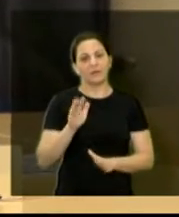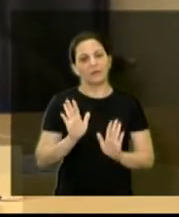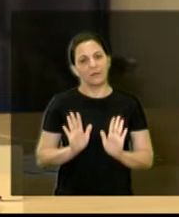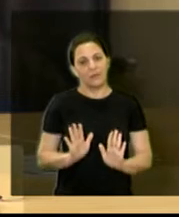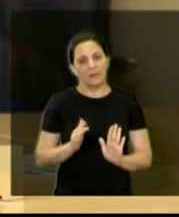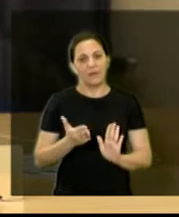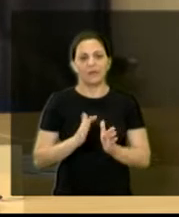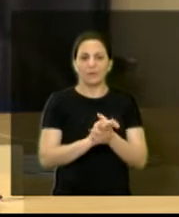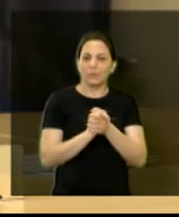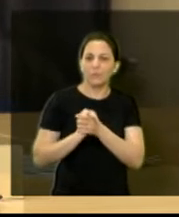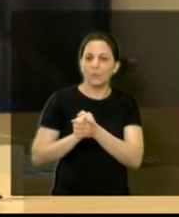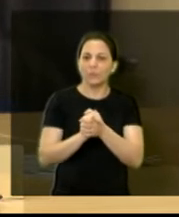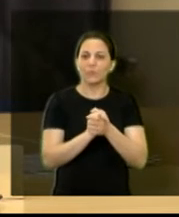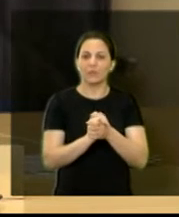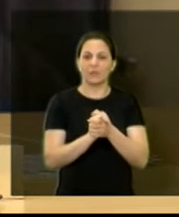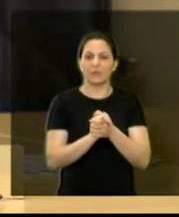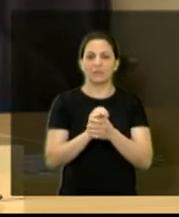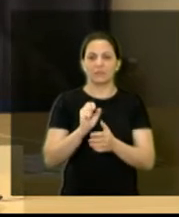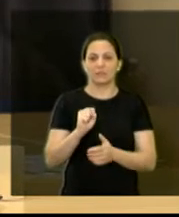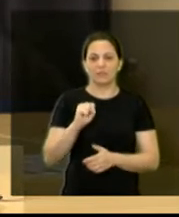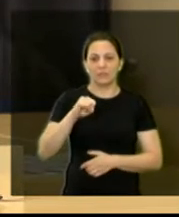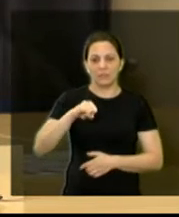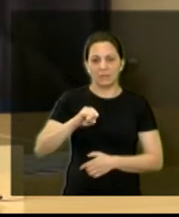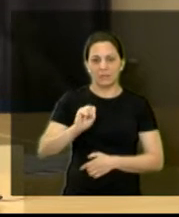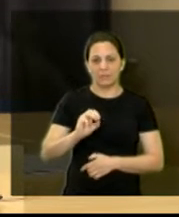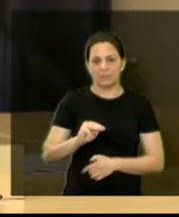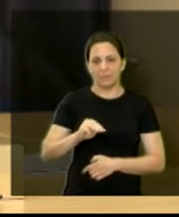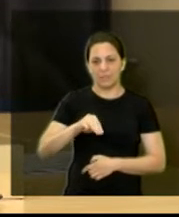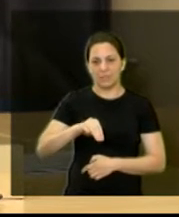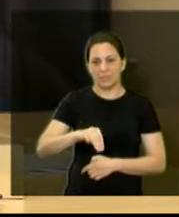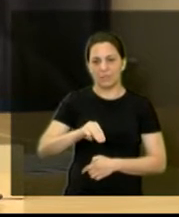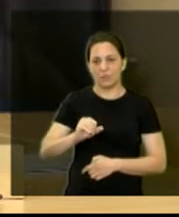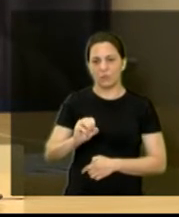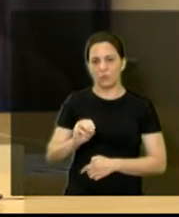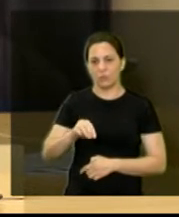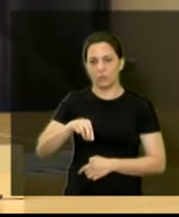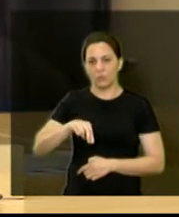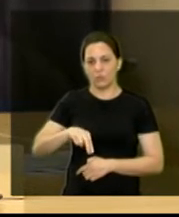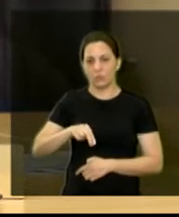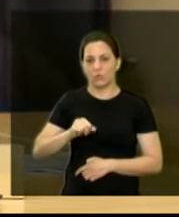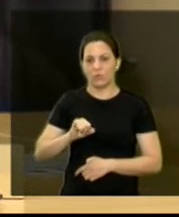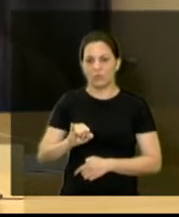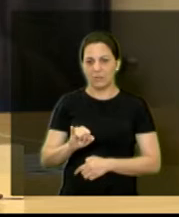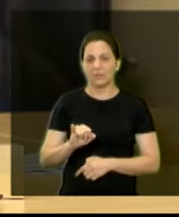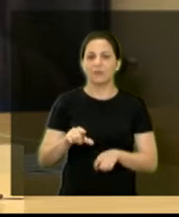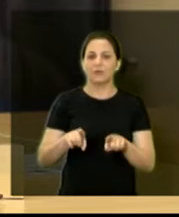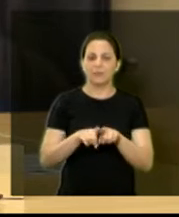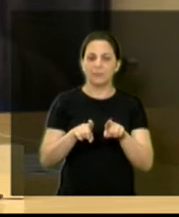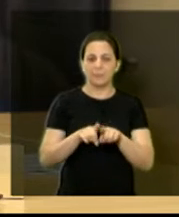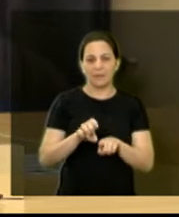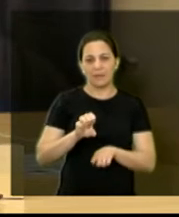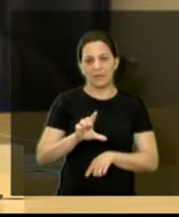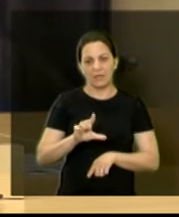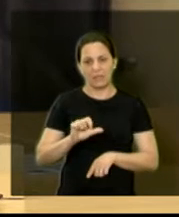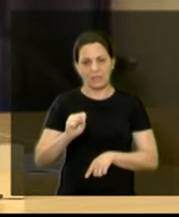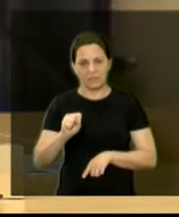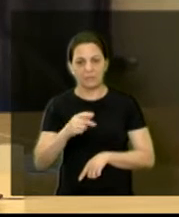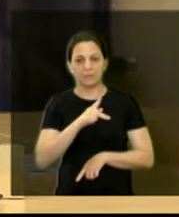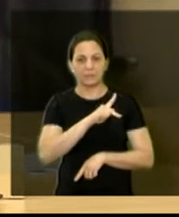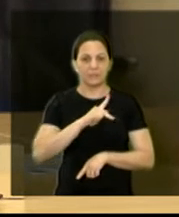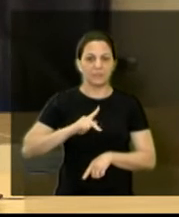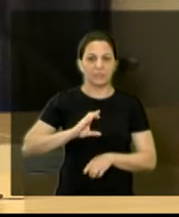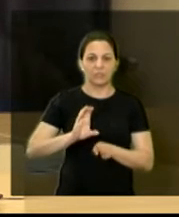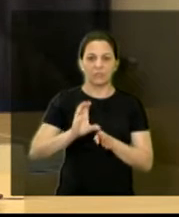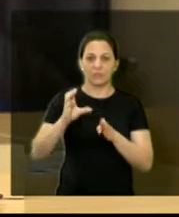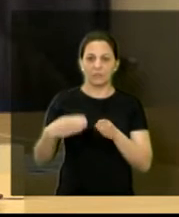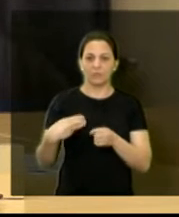Quero cumprimentar Simeone, presidente dessa comissão, Elias Tiedeck, nosso presidente da